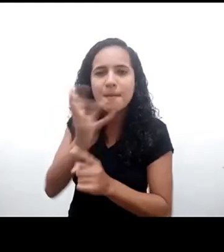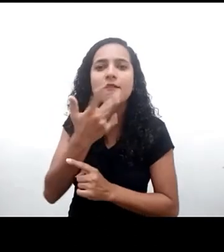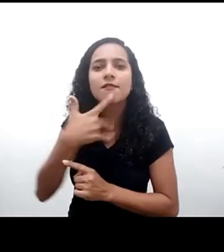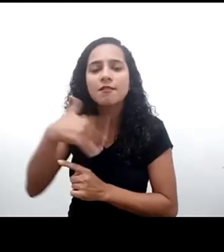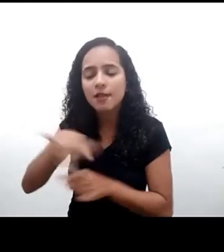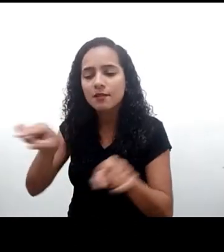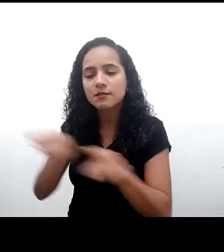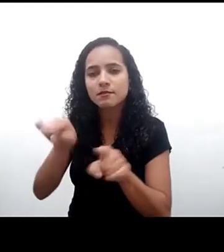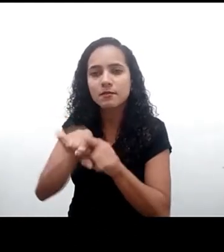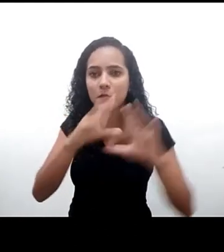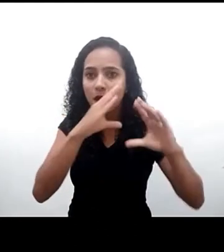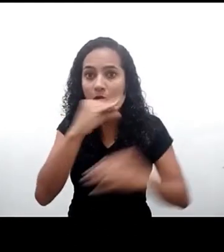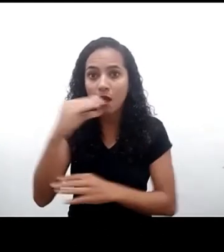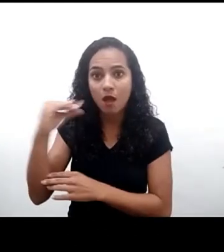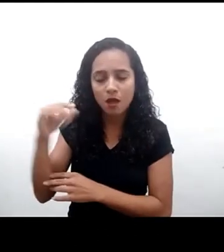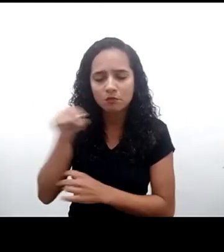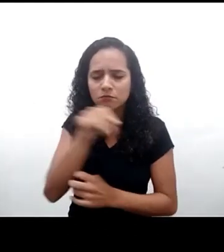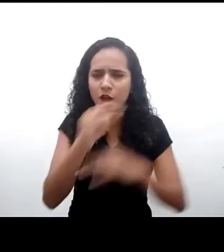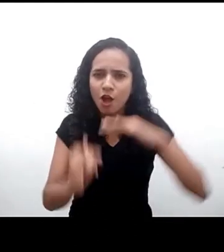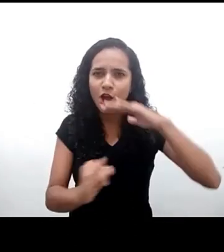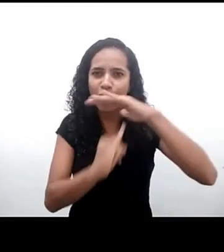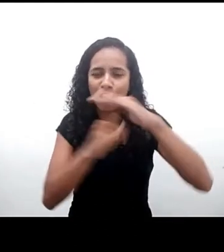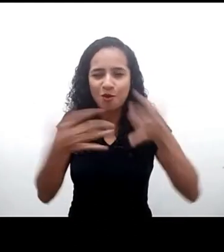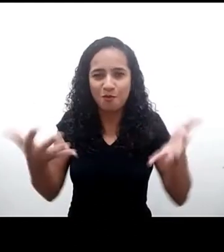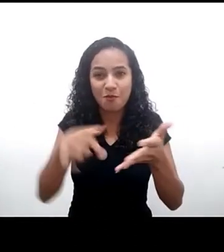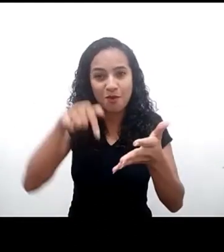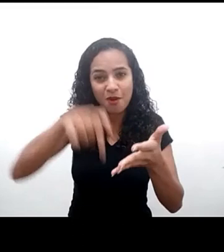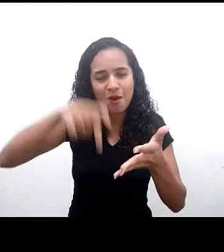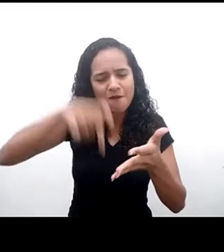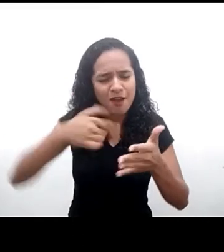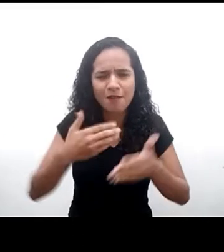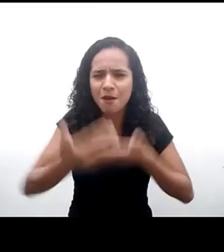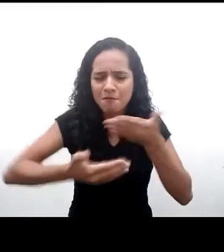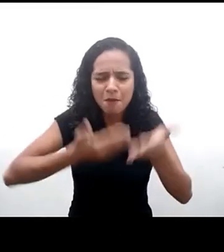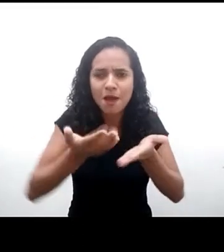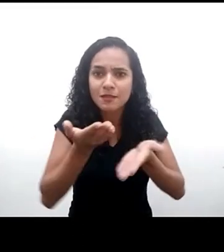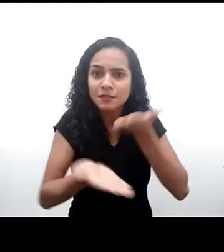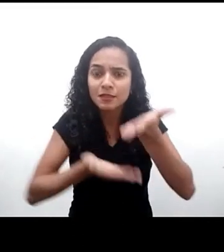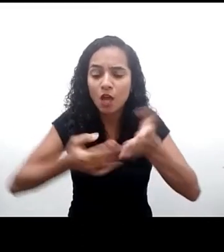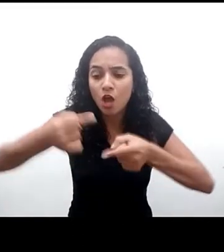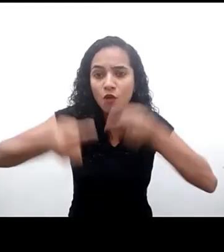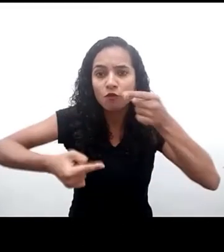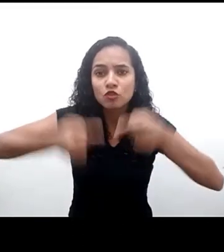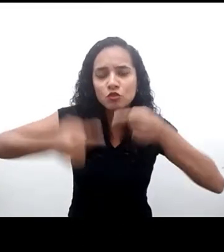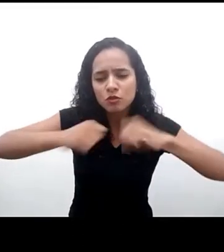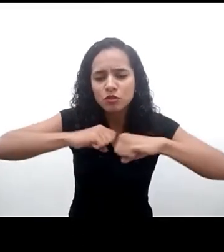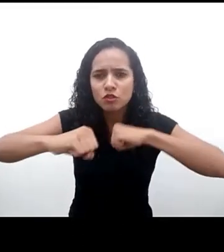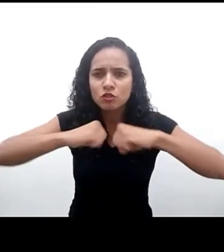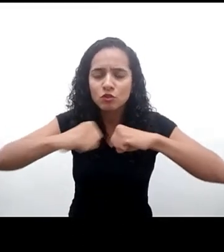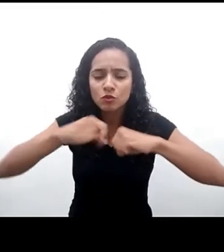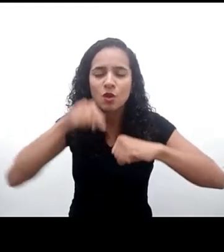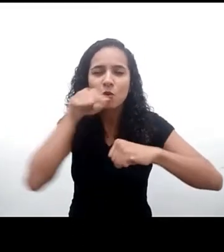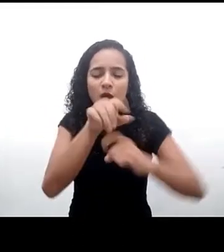O programa Criança e Consumo do Instituto Alana, cada vez mais, vem dedicando-se a toda a discussão relacionada ao impacto das práticas